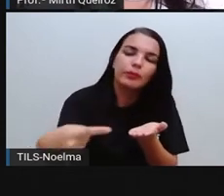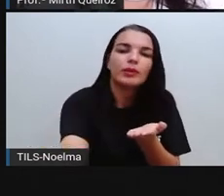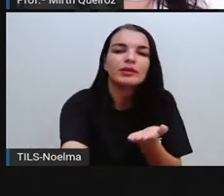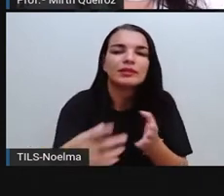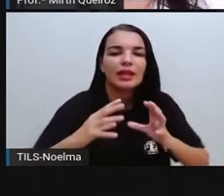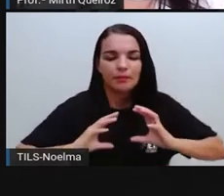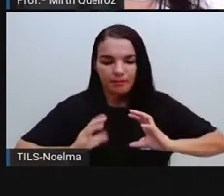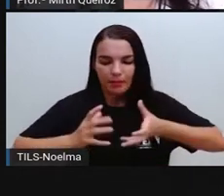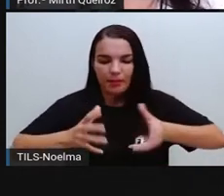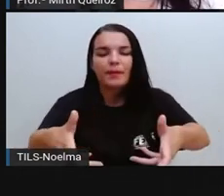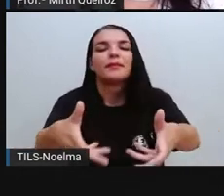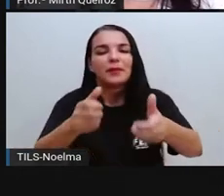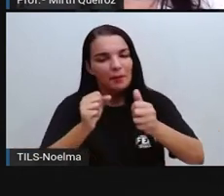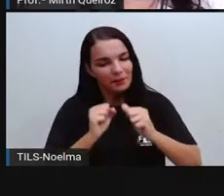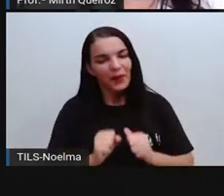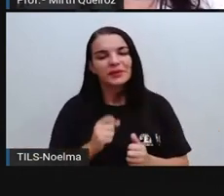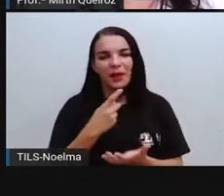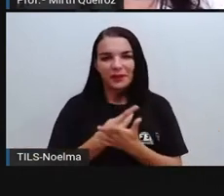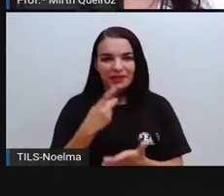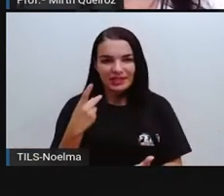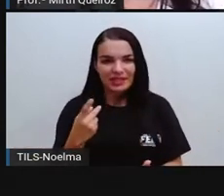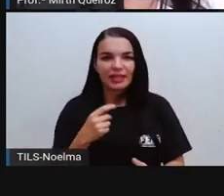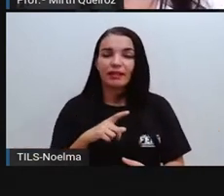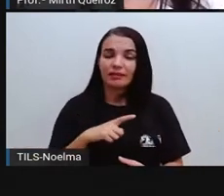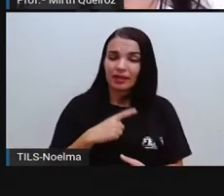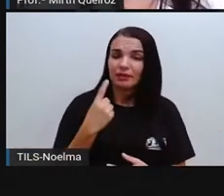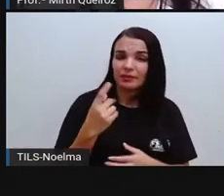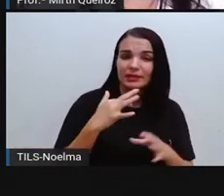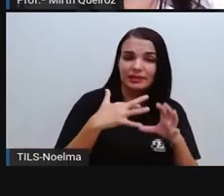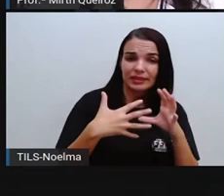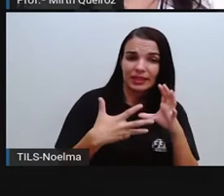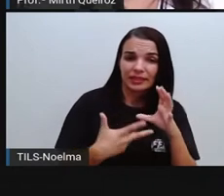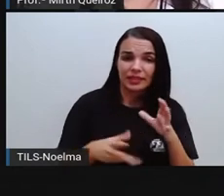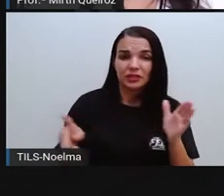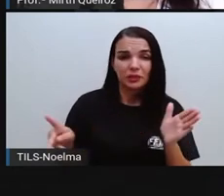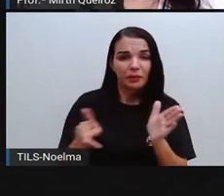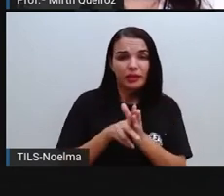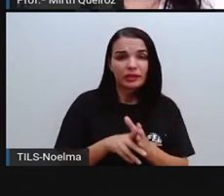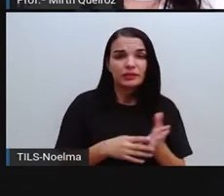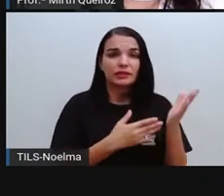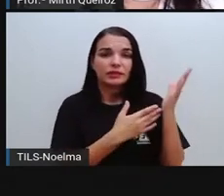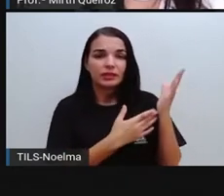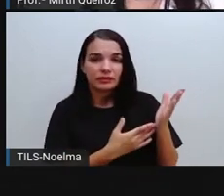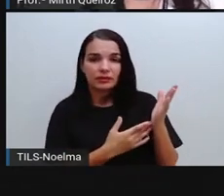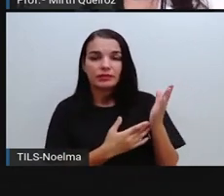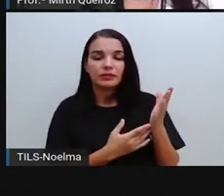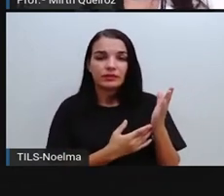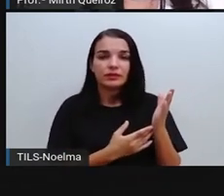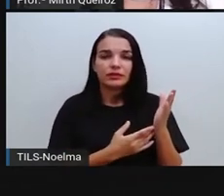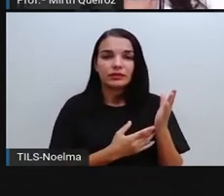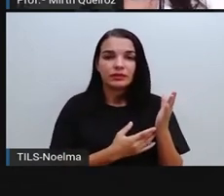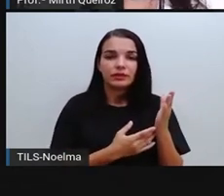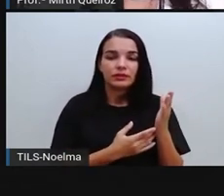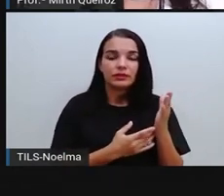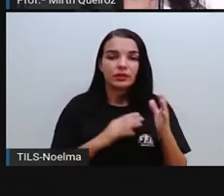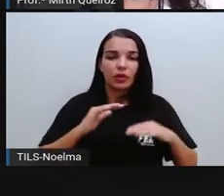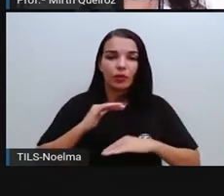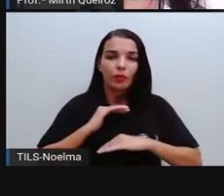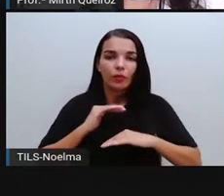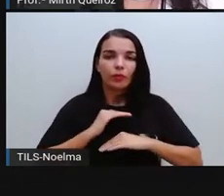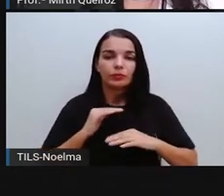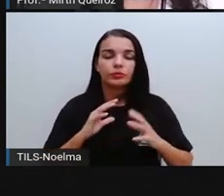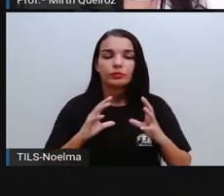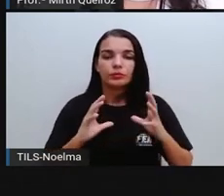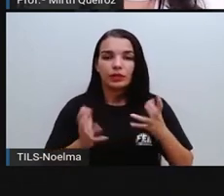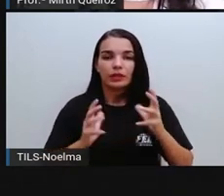inclinar e podem rolar. É uma das características aí desse tipo de sólido